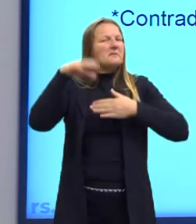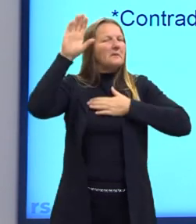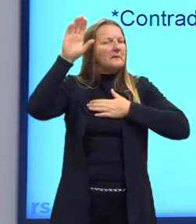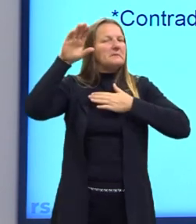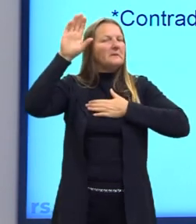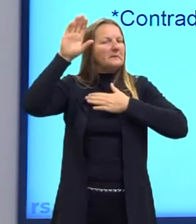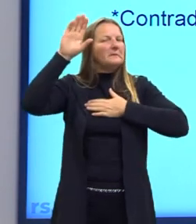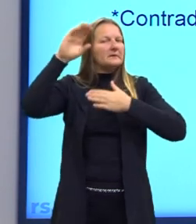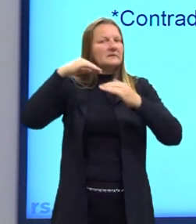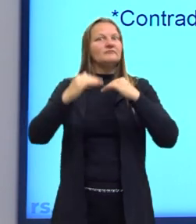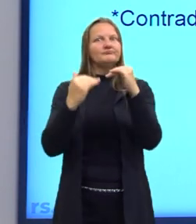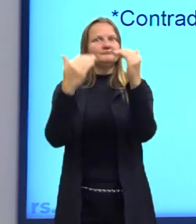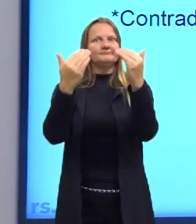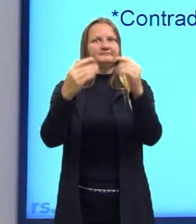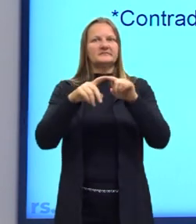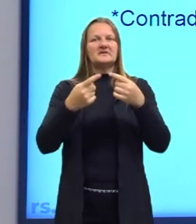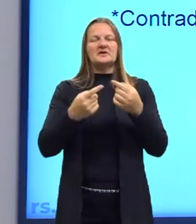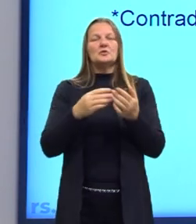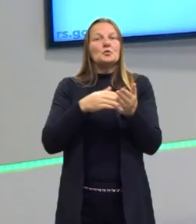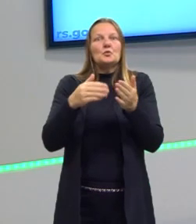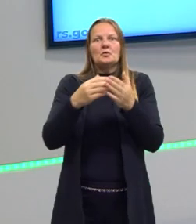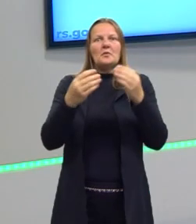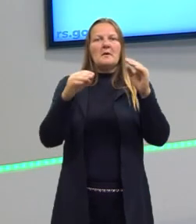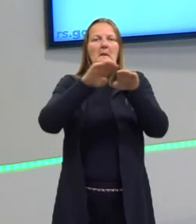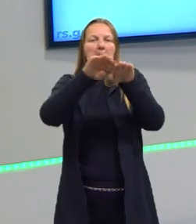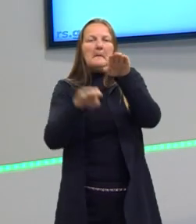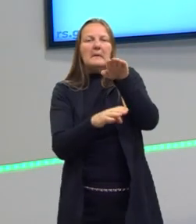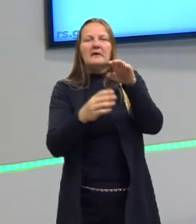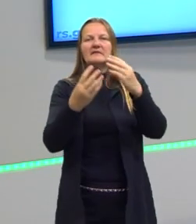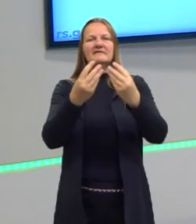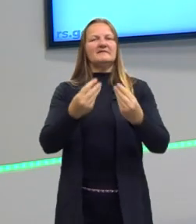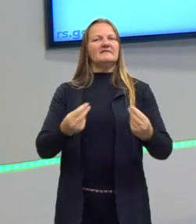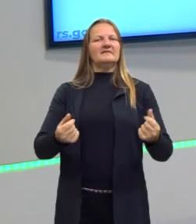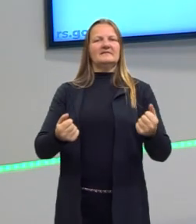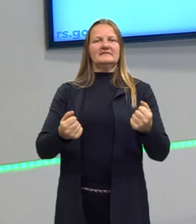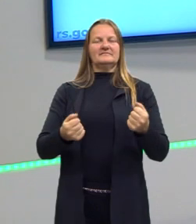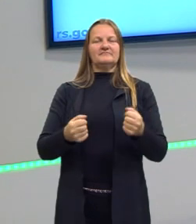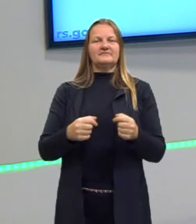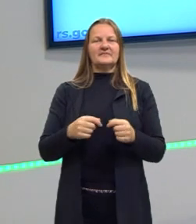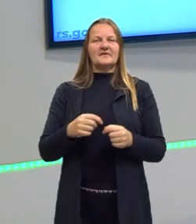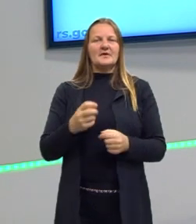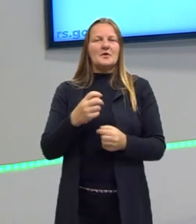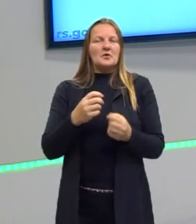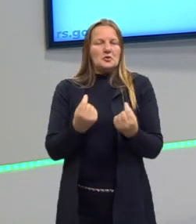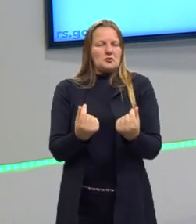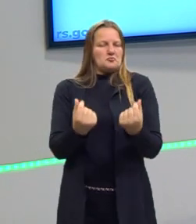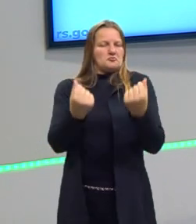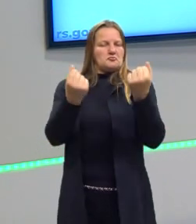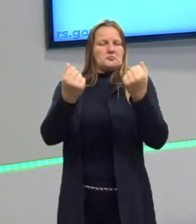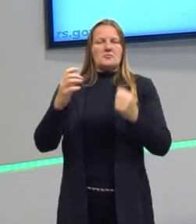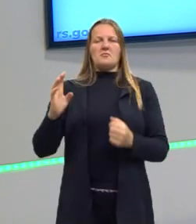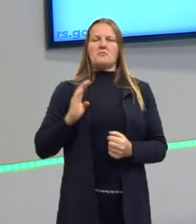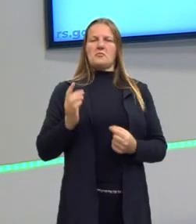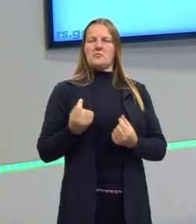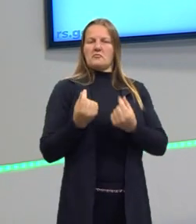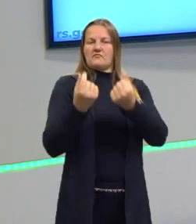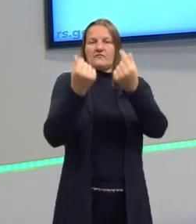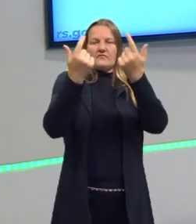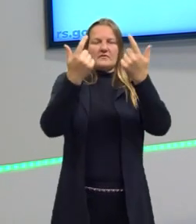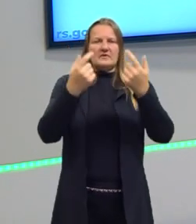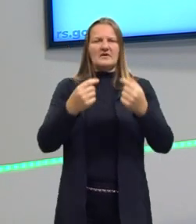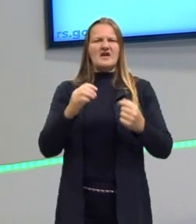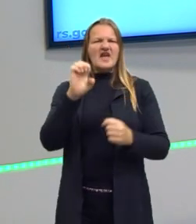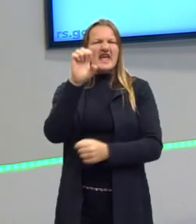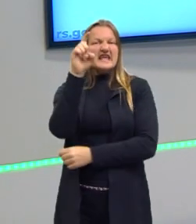o progresso eliminaria todos esses males da sociedade, né? Nós teríamos fortuna, êxito, futuro, etc. tal, né?